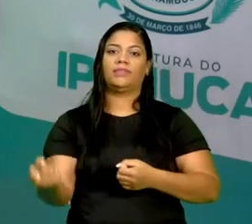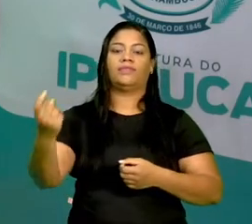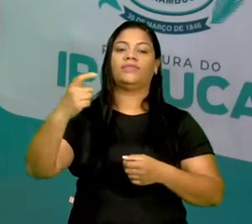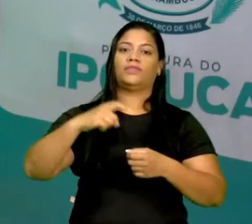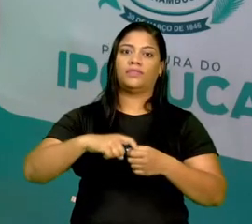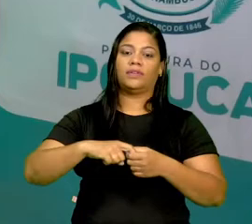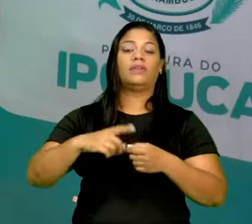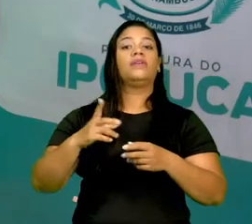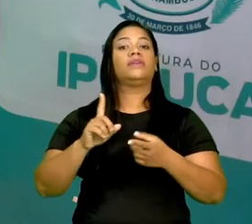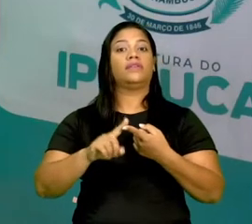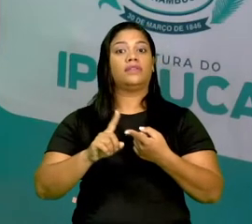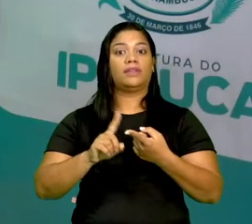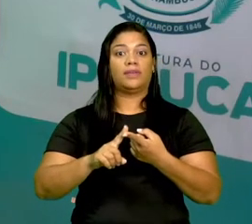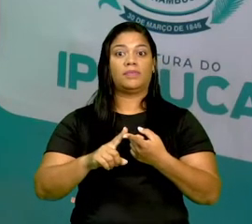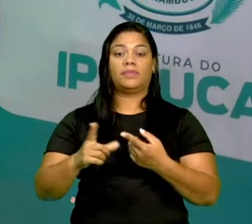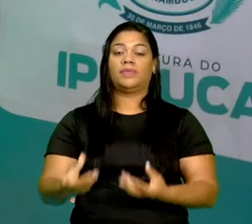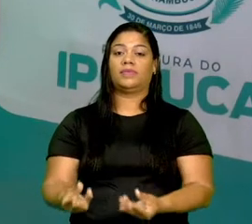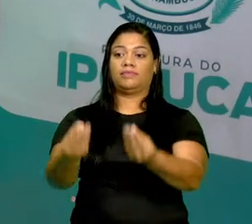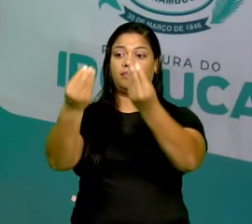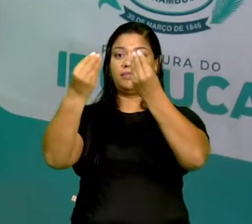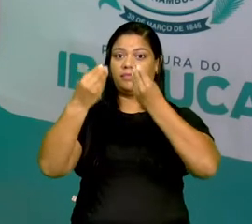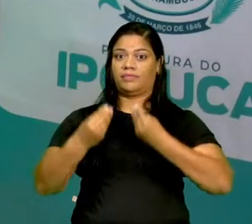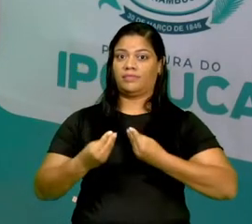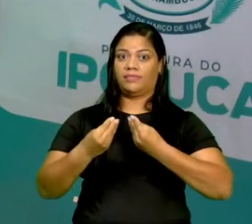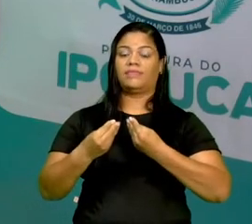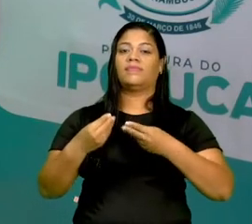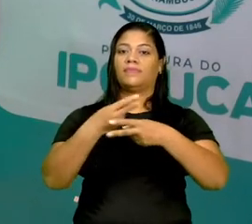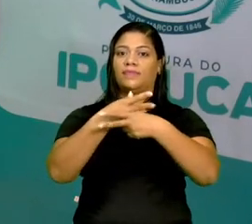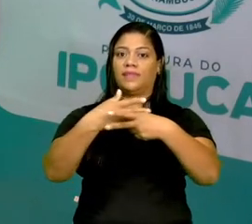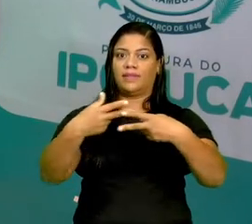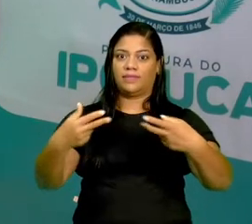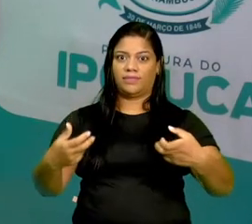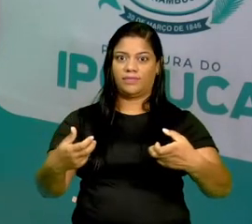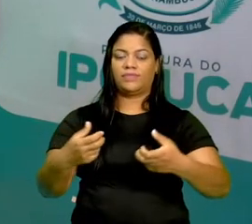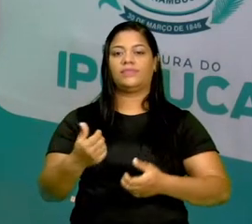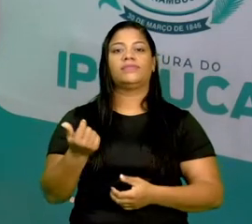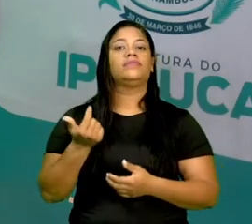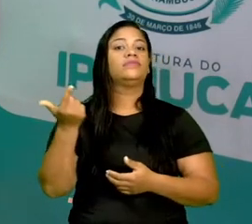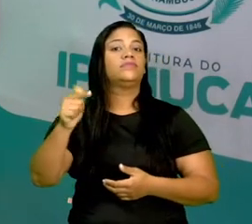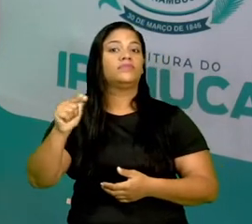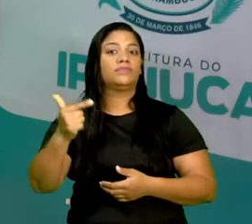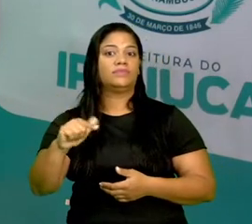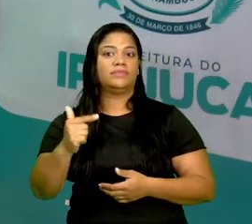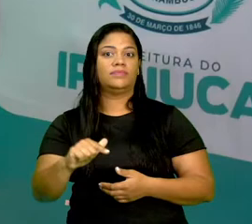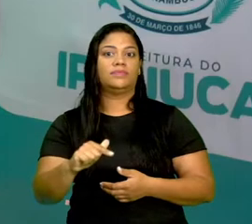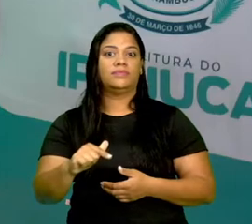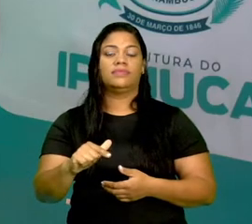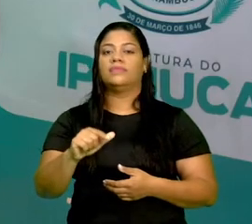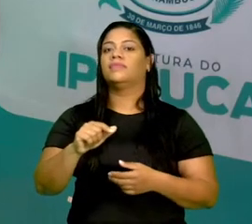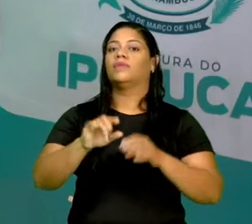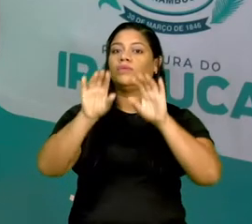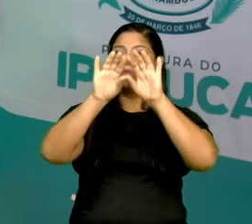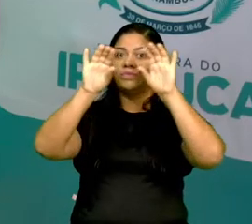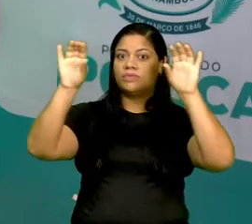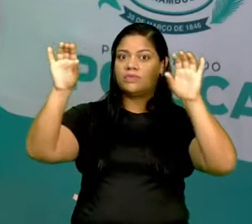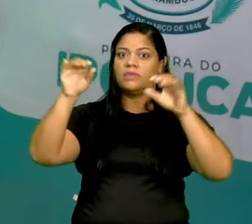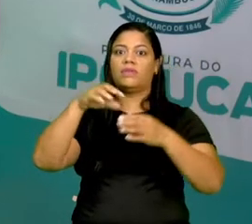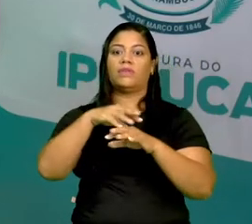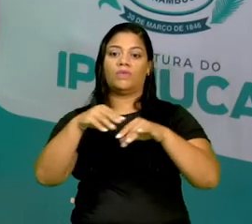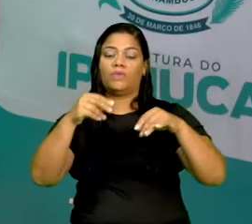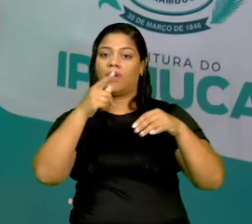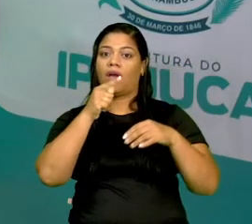recebermos mercadoria. Sem esse meio de transporte, o aéreo, o